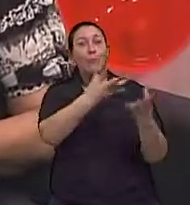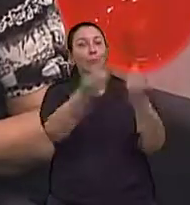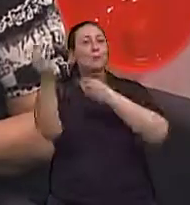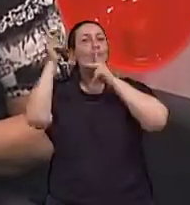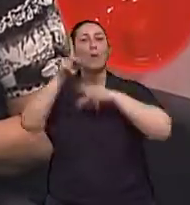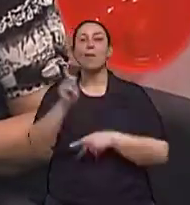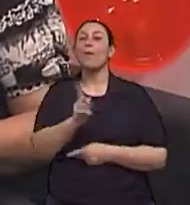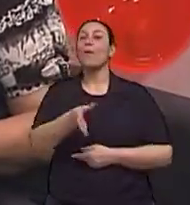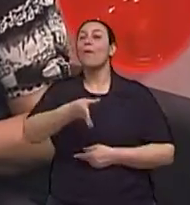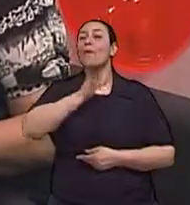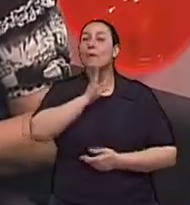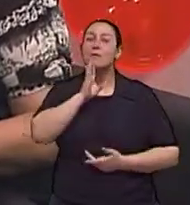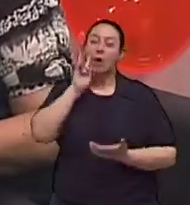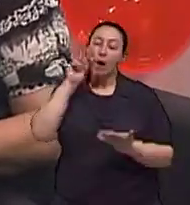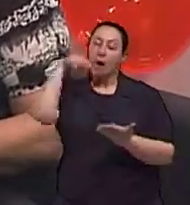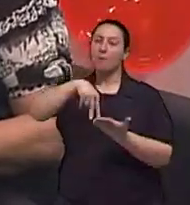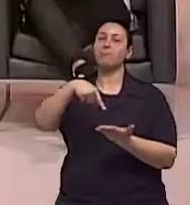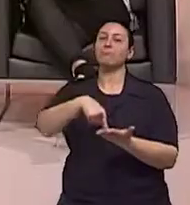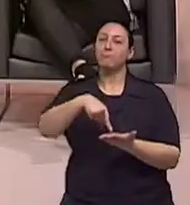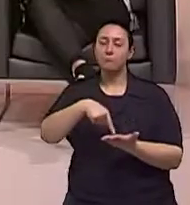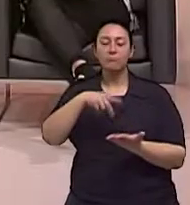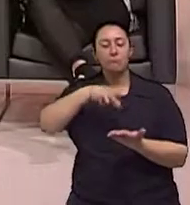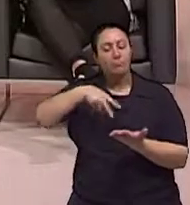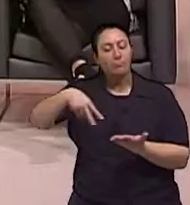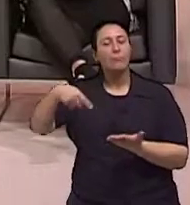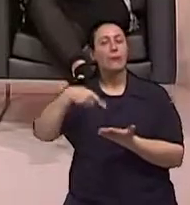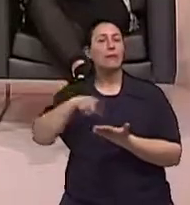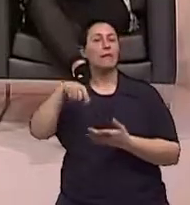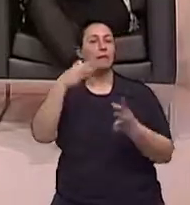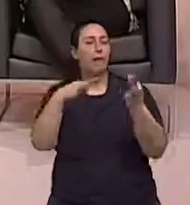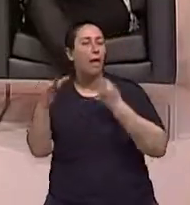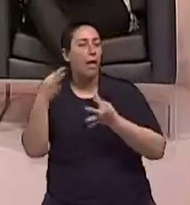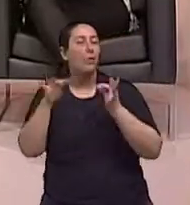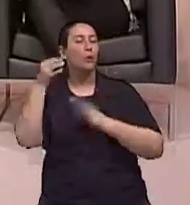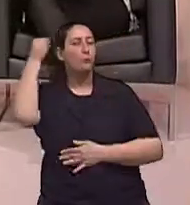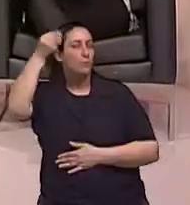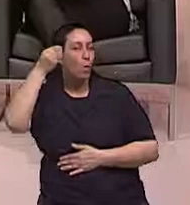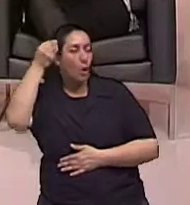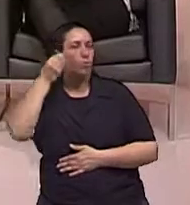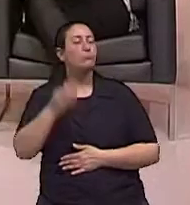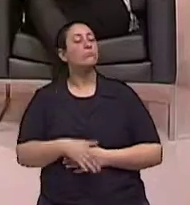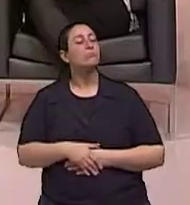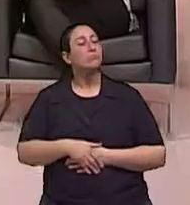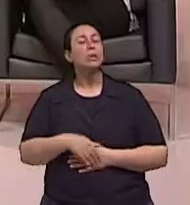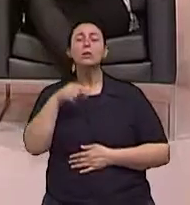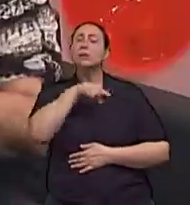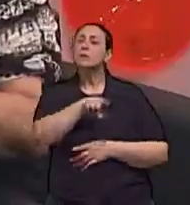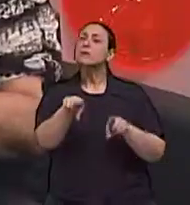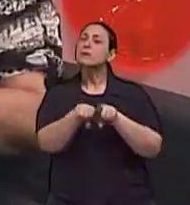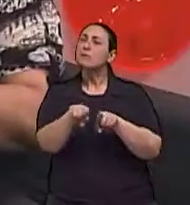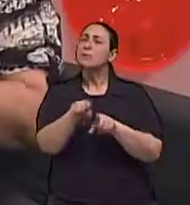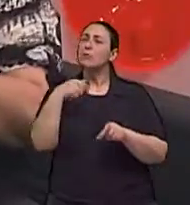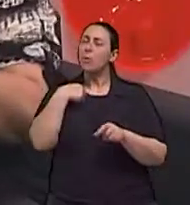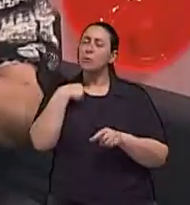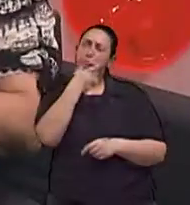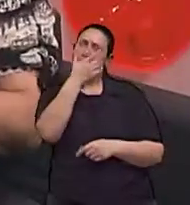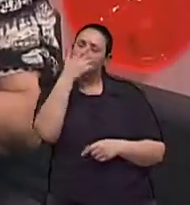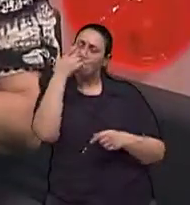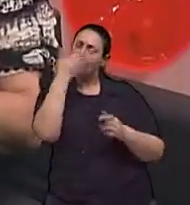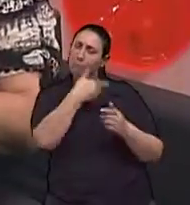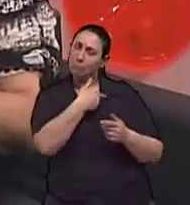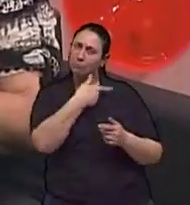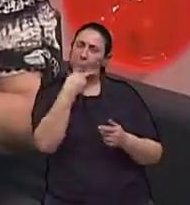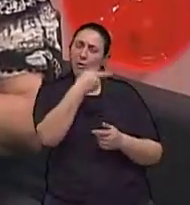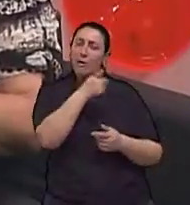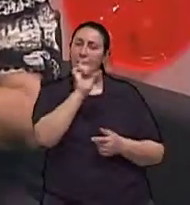conhecimento mais técnico psicológico, né? Mas vamos chamar também atenção aqui, Ivan que só a